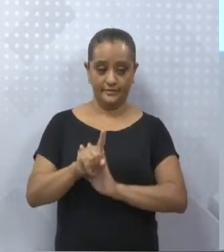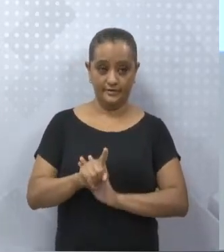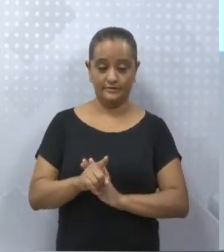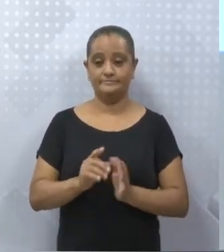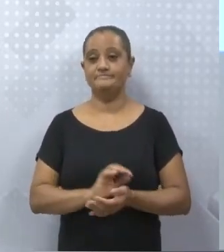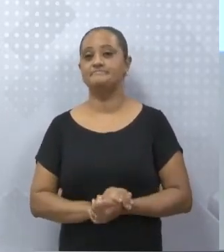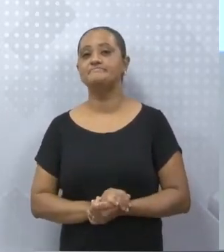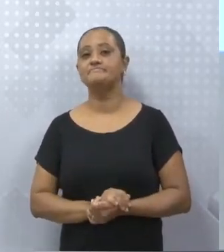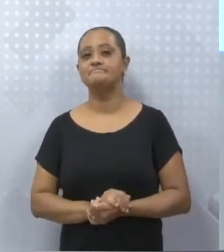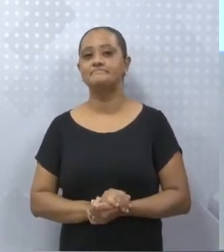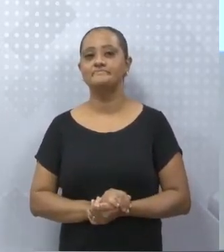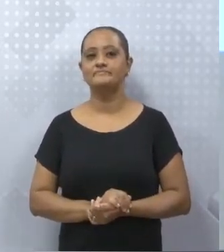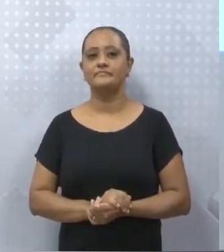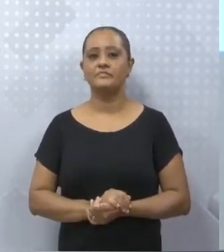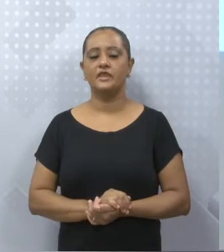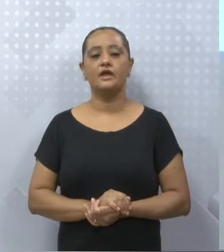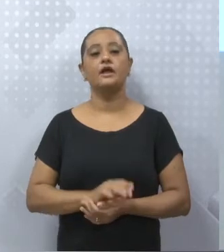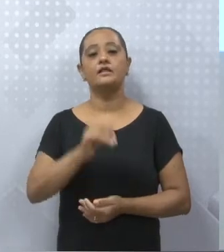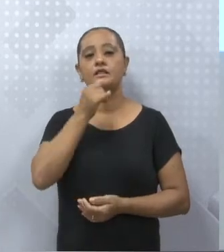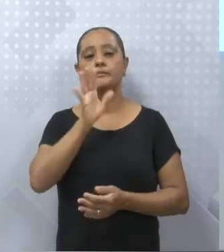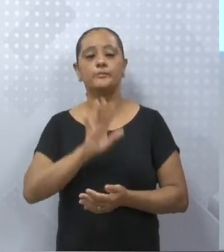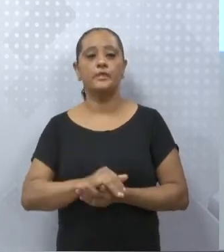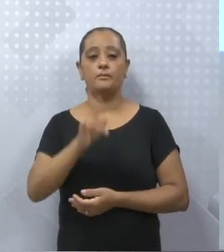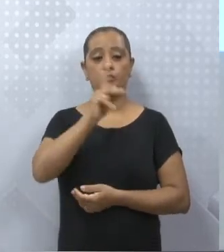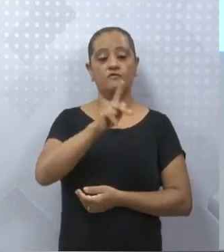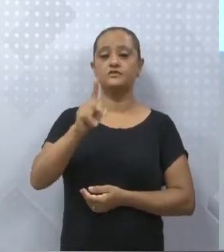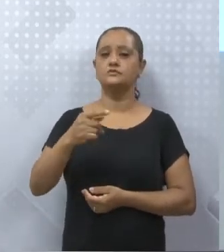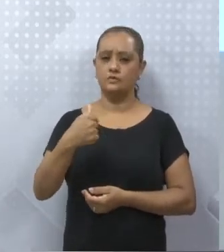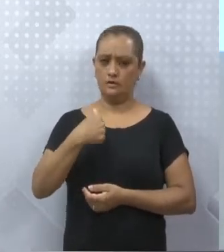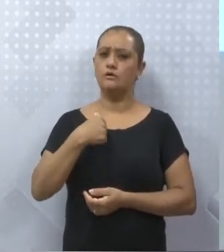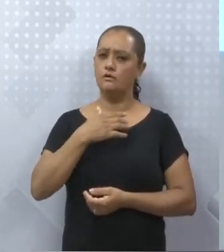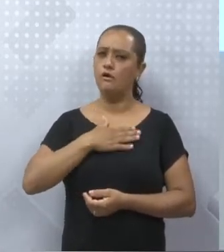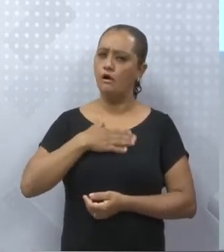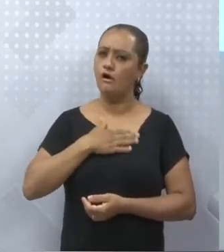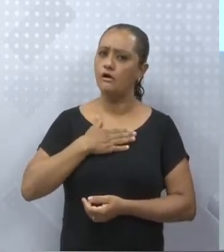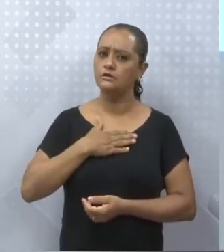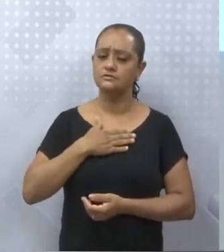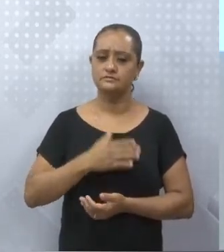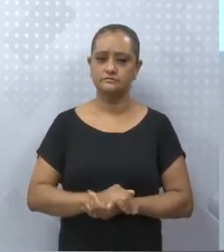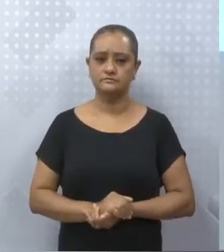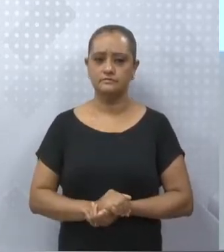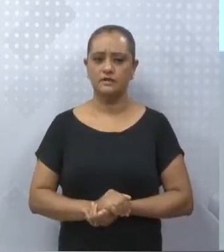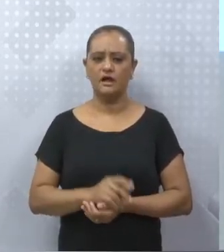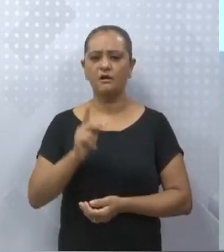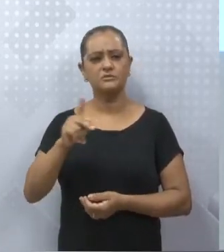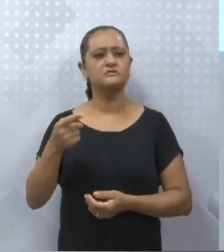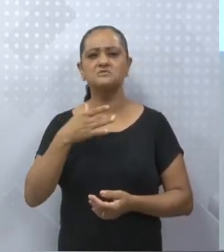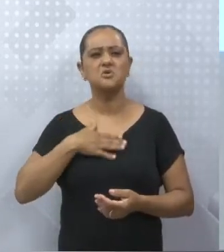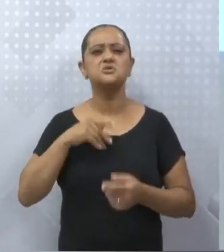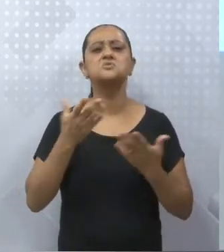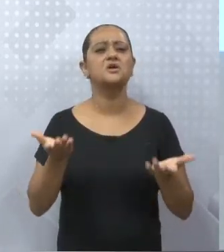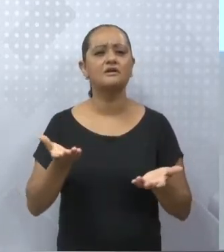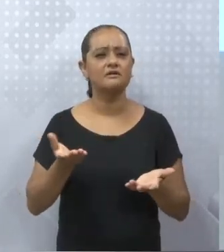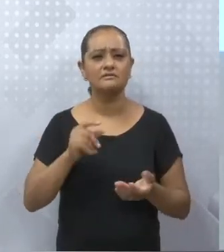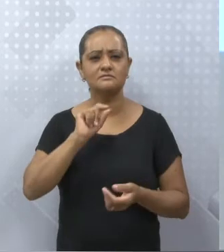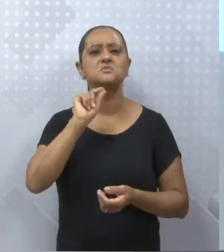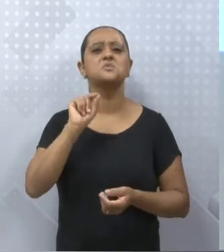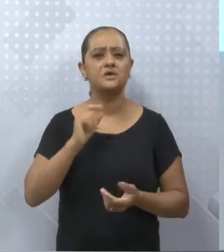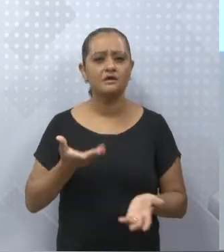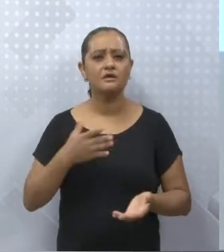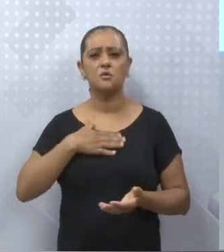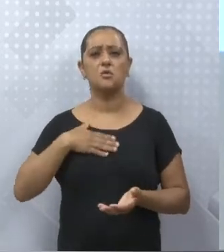eu gosto. E aí o professor perguntaria, de quê? Então, vejam que verbo intransitivo foi o primeiro.